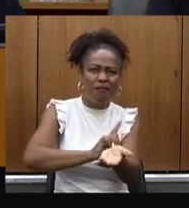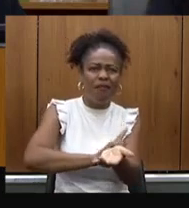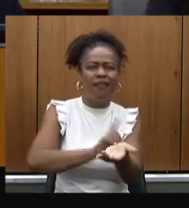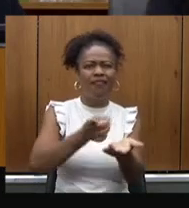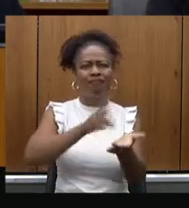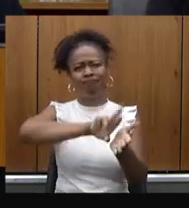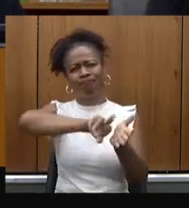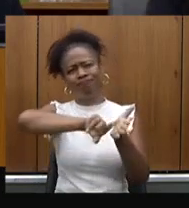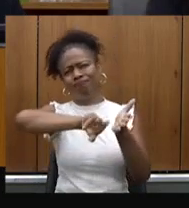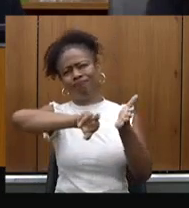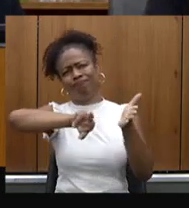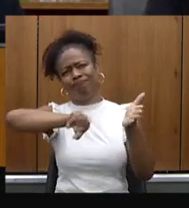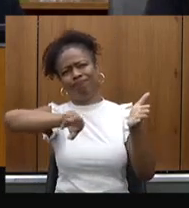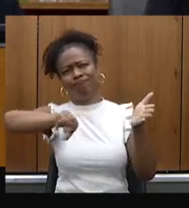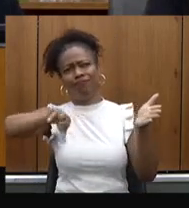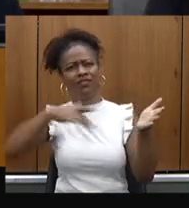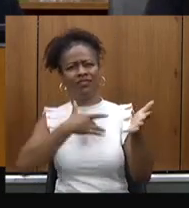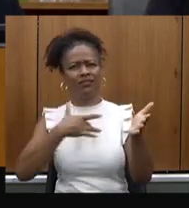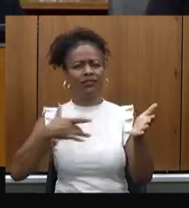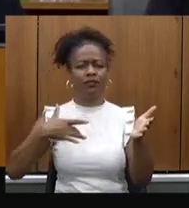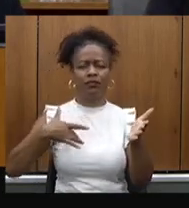insuficiência renal crônica.